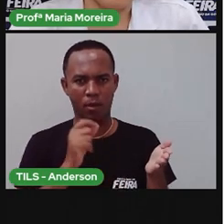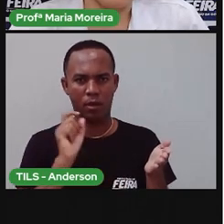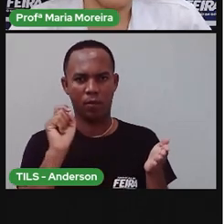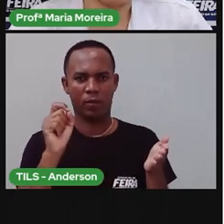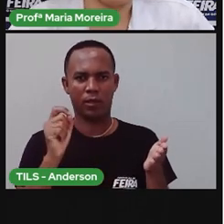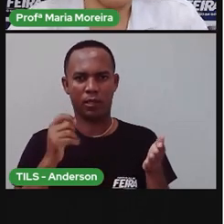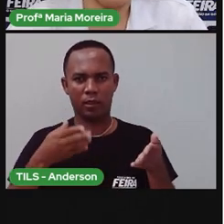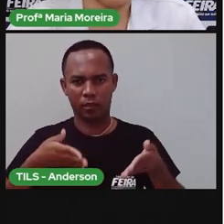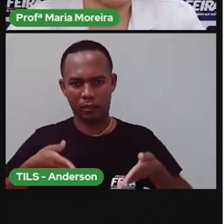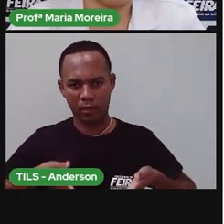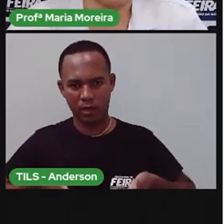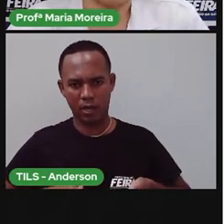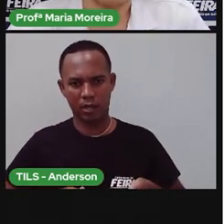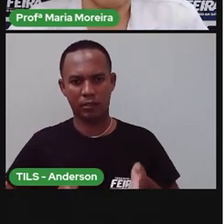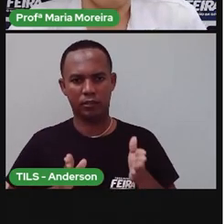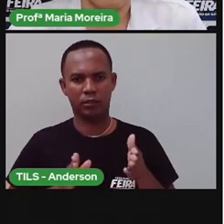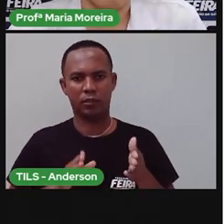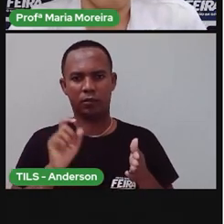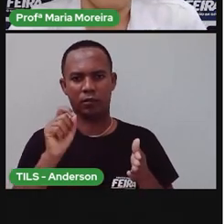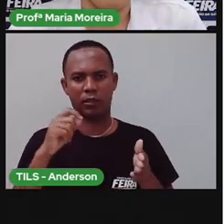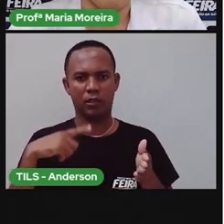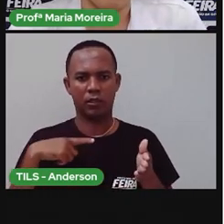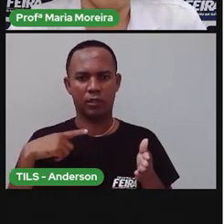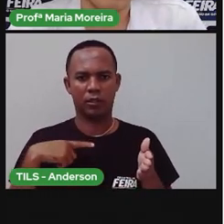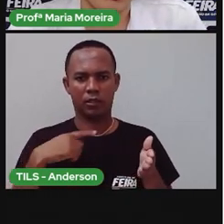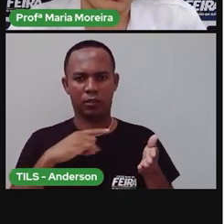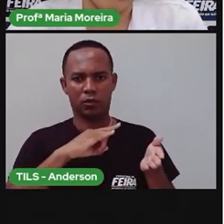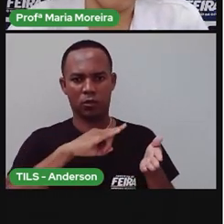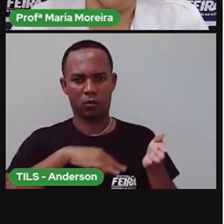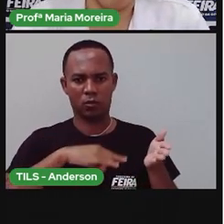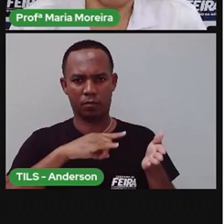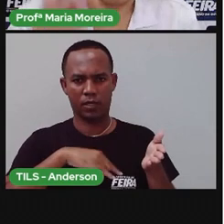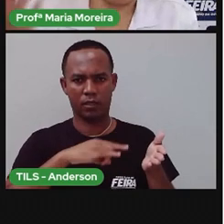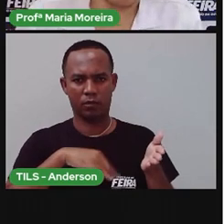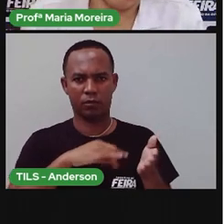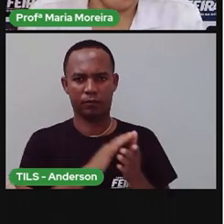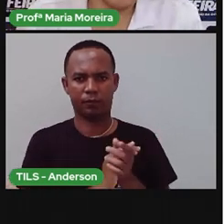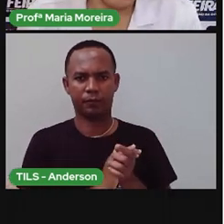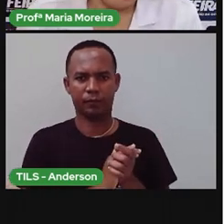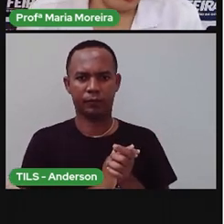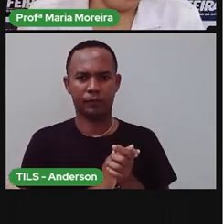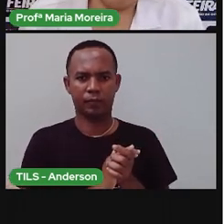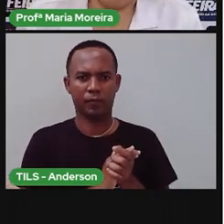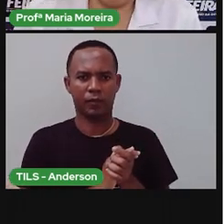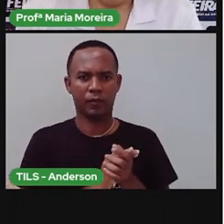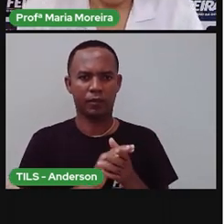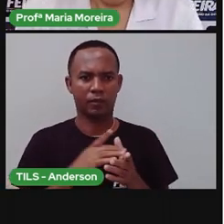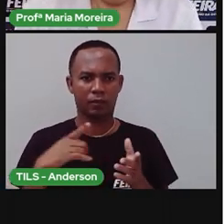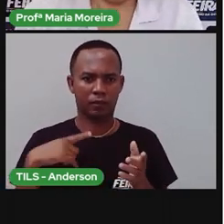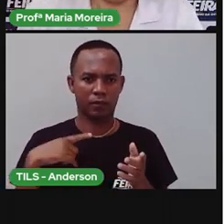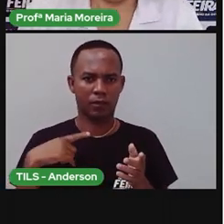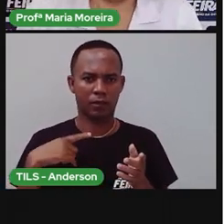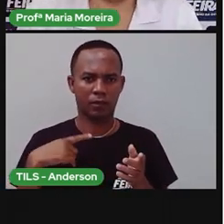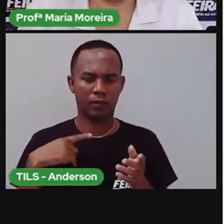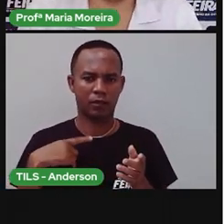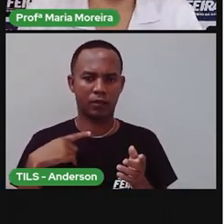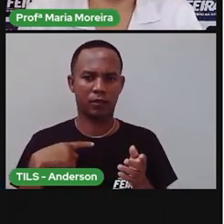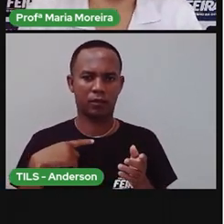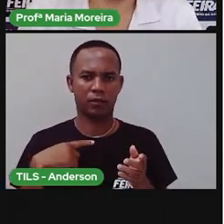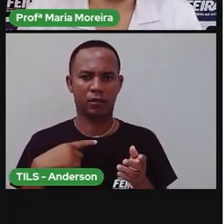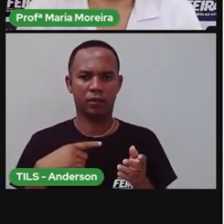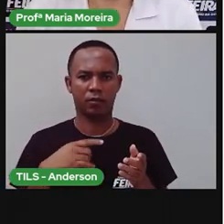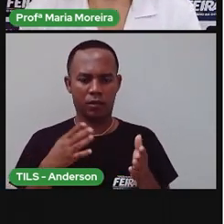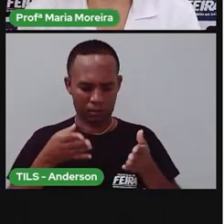ele já tem esse documento. Diferente dos outros seres vivos. Uma plantinha, quando nasce, ela não tem uma certidão de